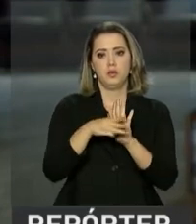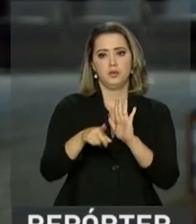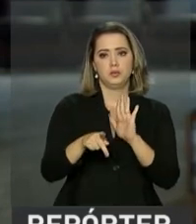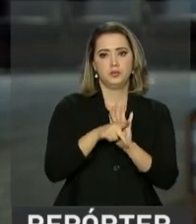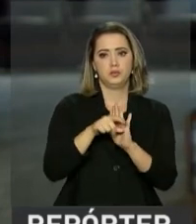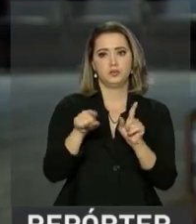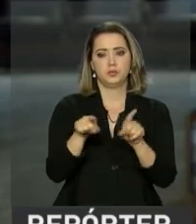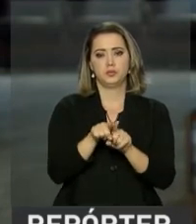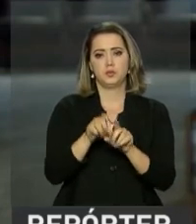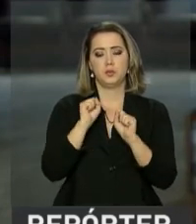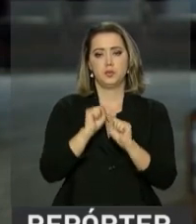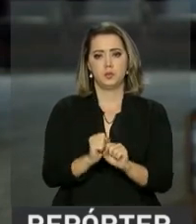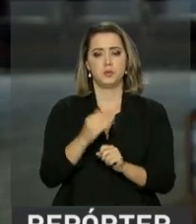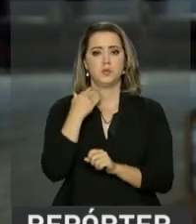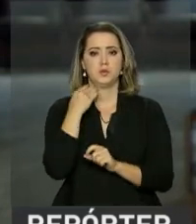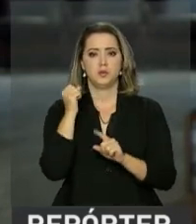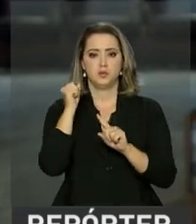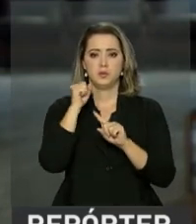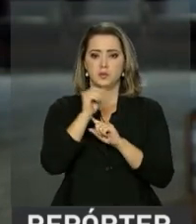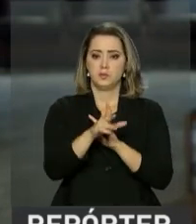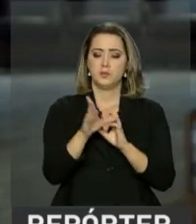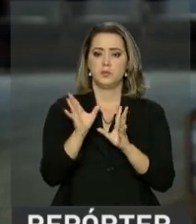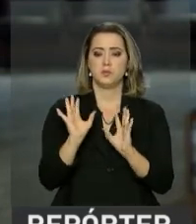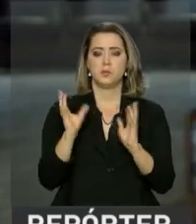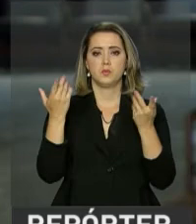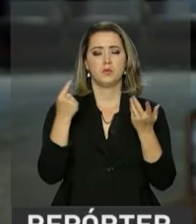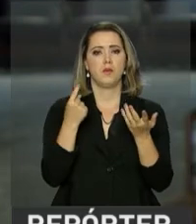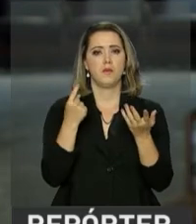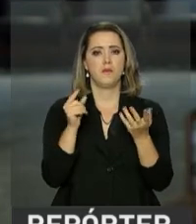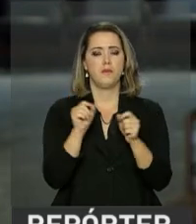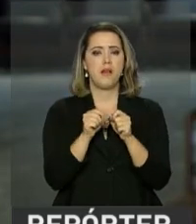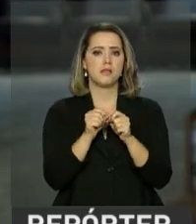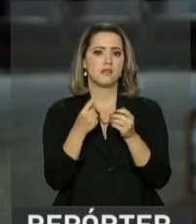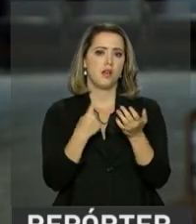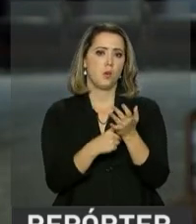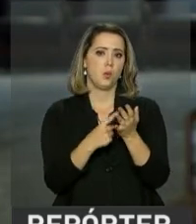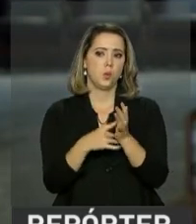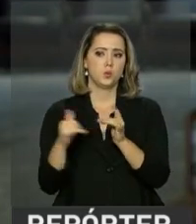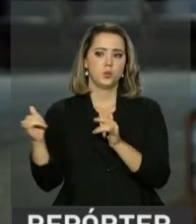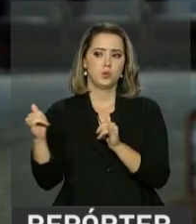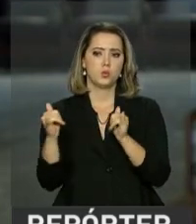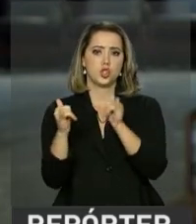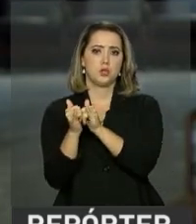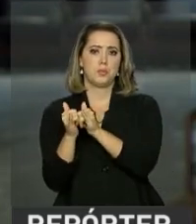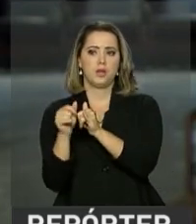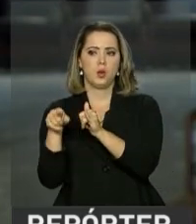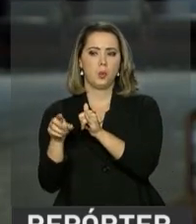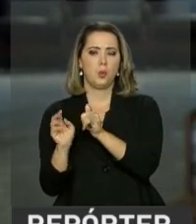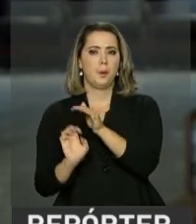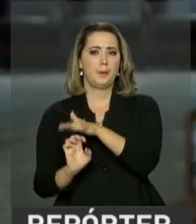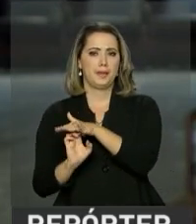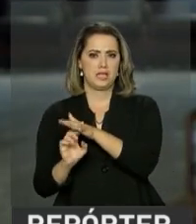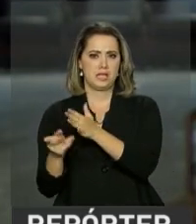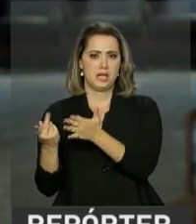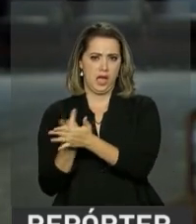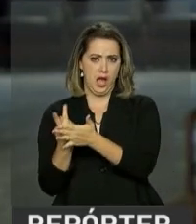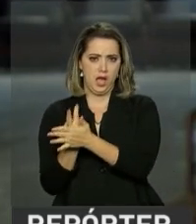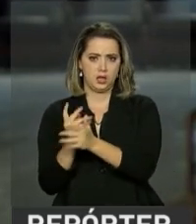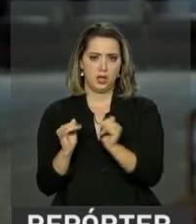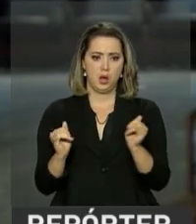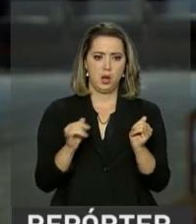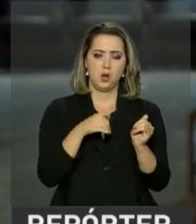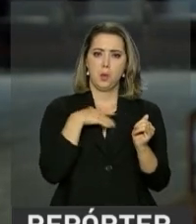também permite que o Banco Central celebre acordos de leniência com empresas que cometeram crimes. Esses